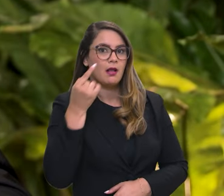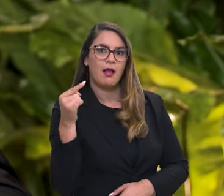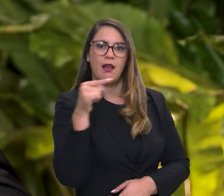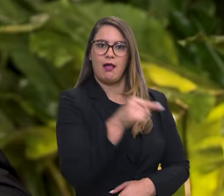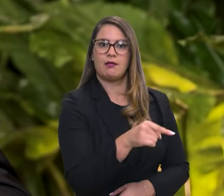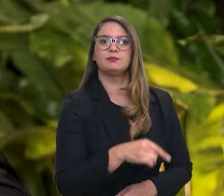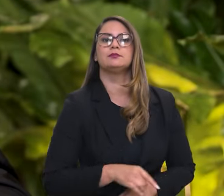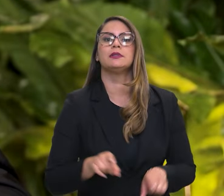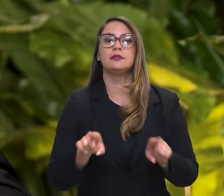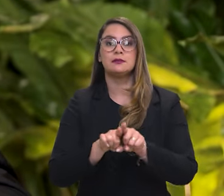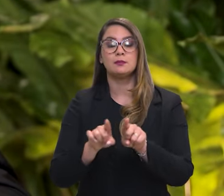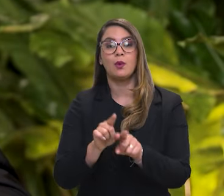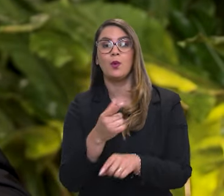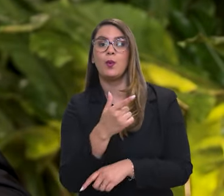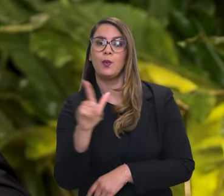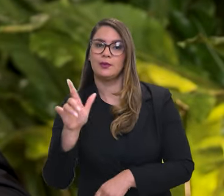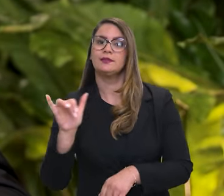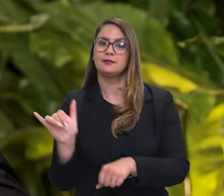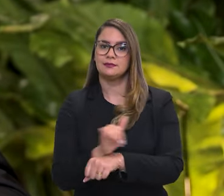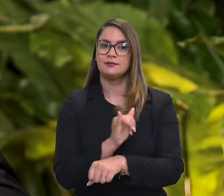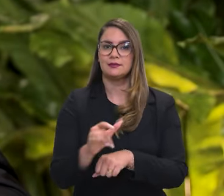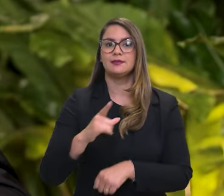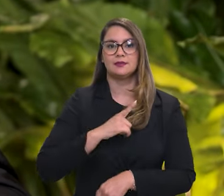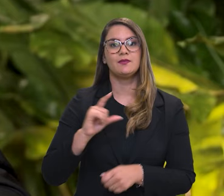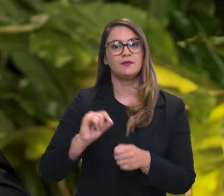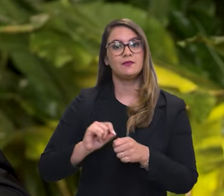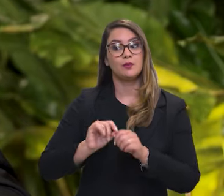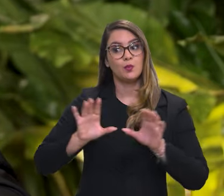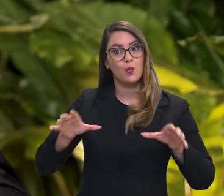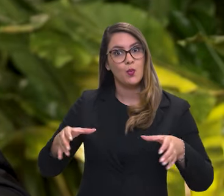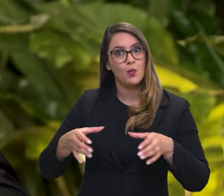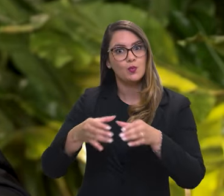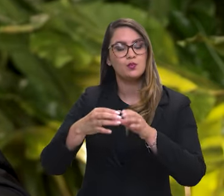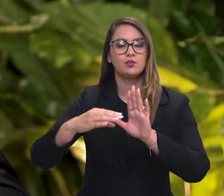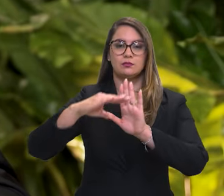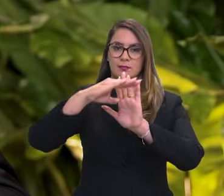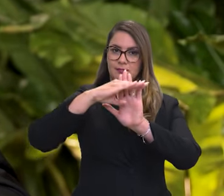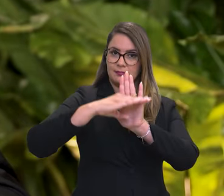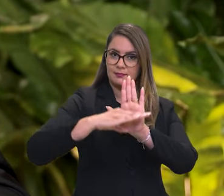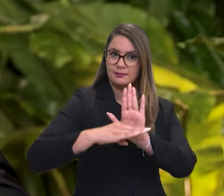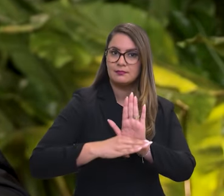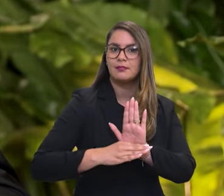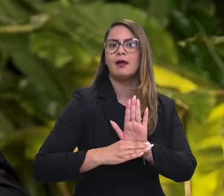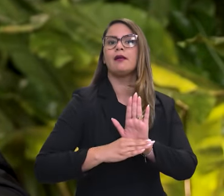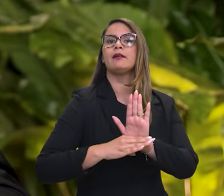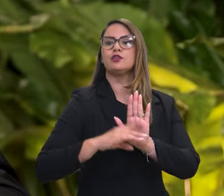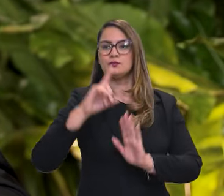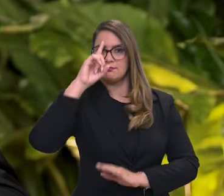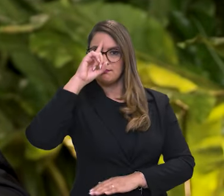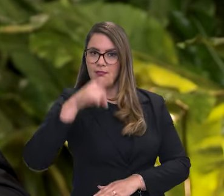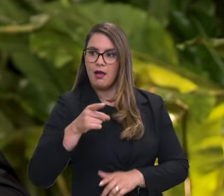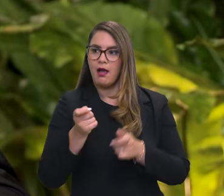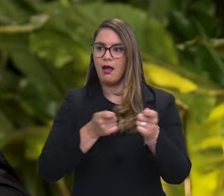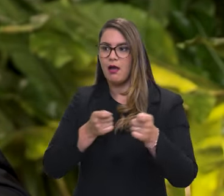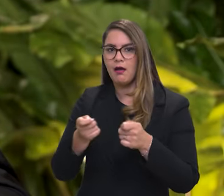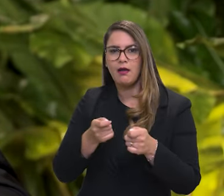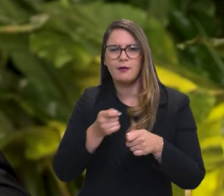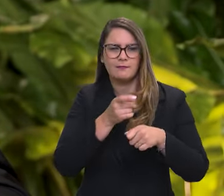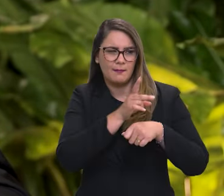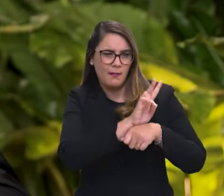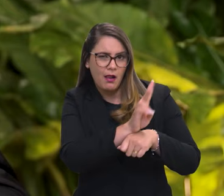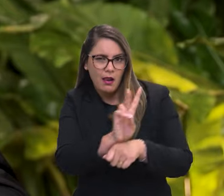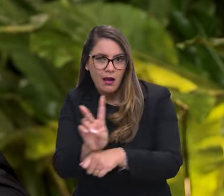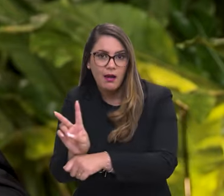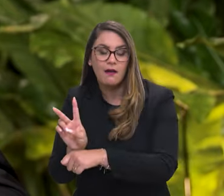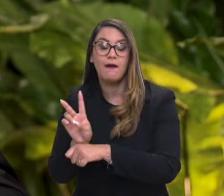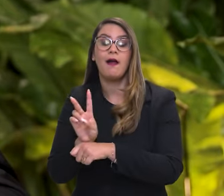estratégias. Então, esse conjunto de medidas, de muito comando e controle, de muita fiscalização, fez com que a